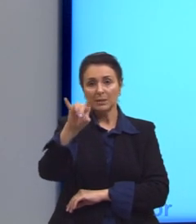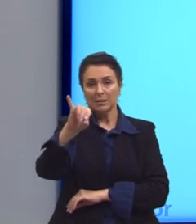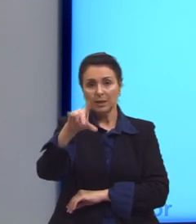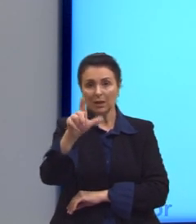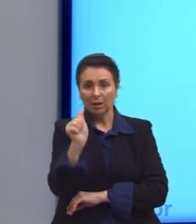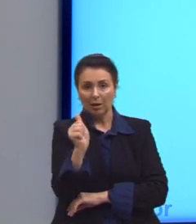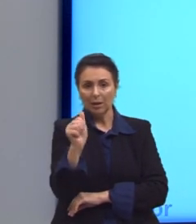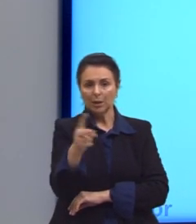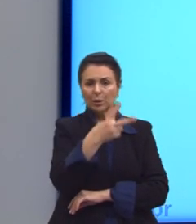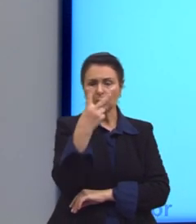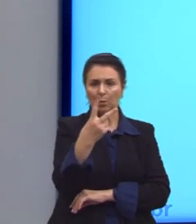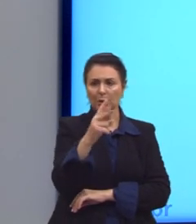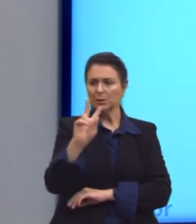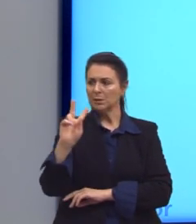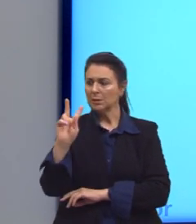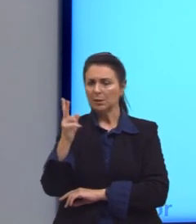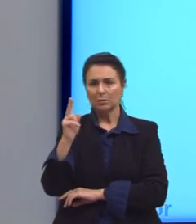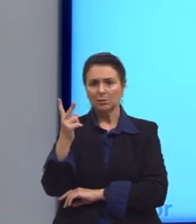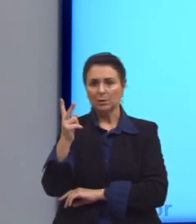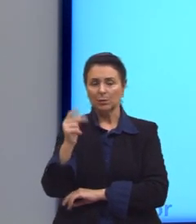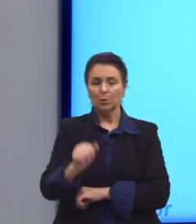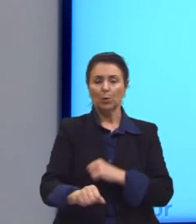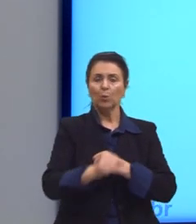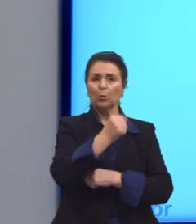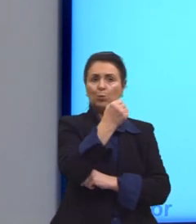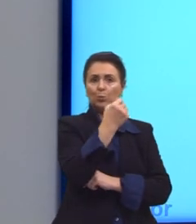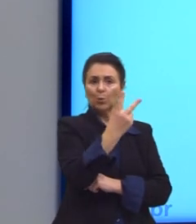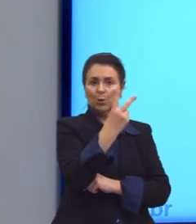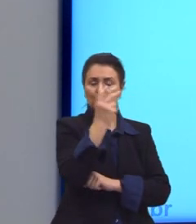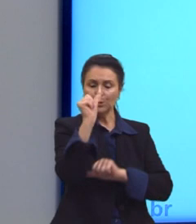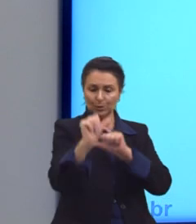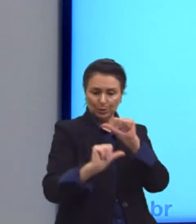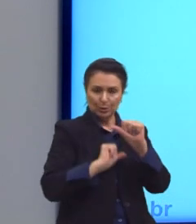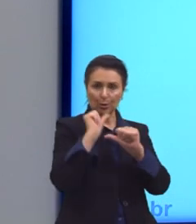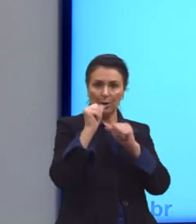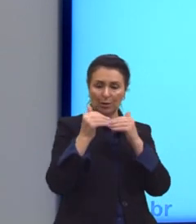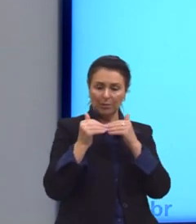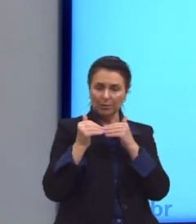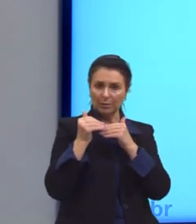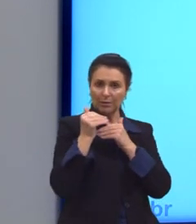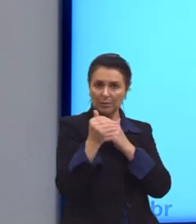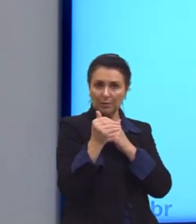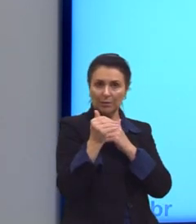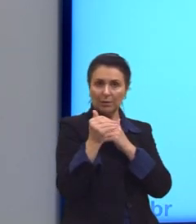como que eu faço essa relação? este 2 vem para frente dessa